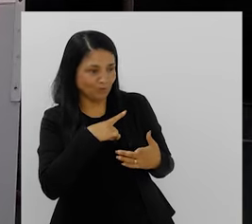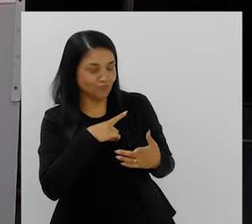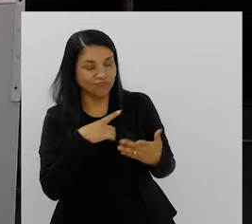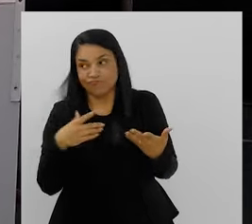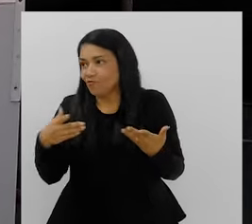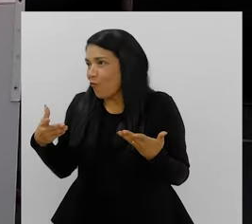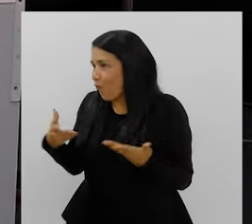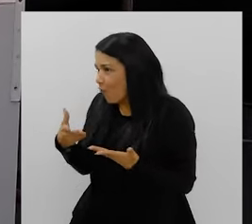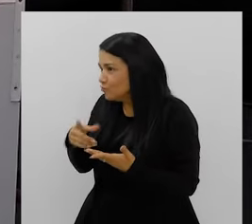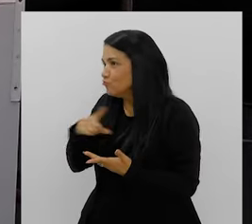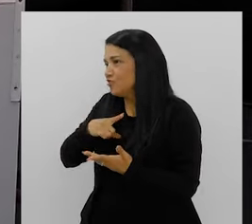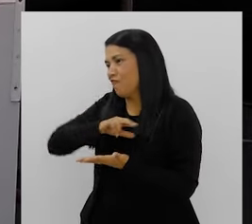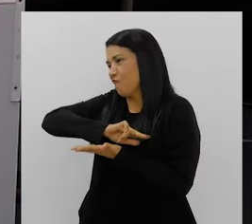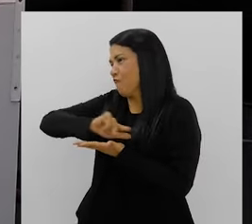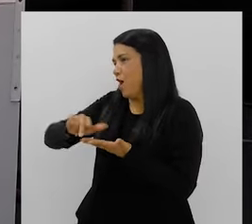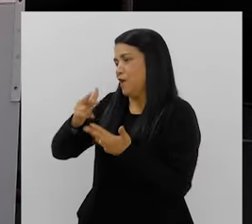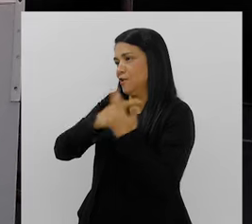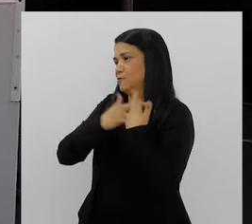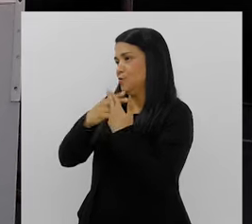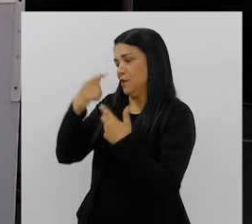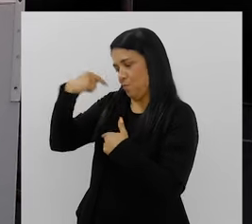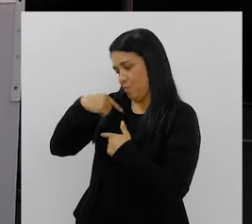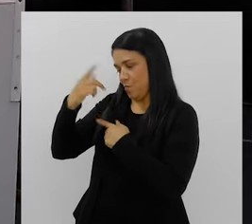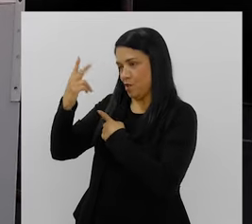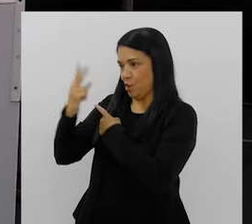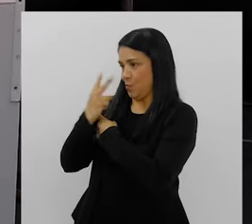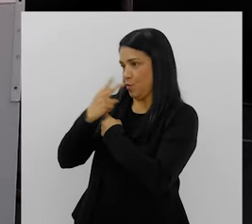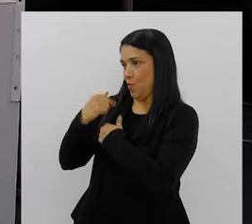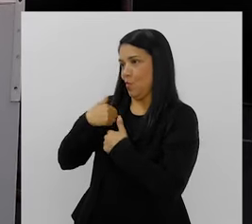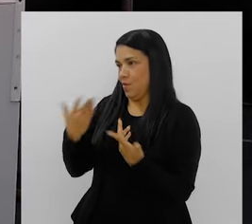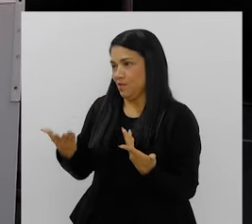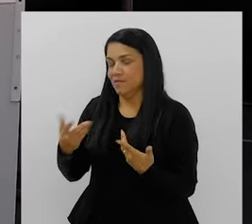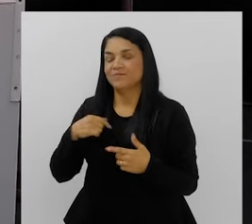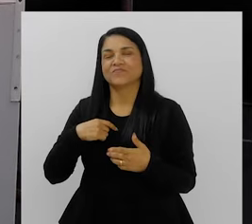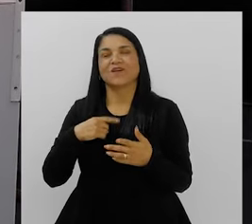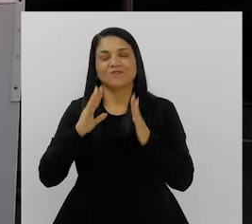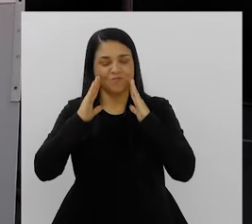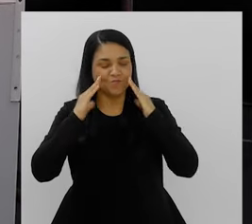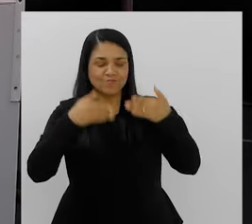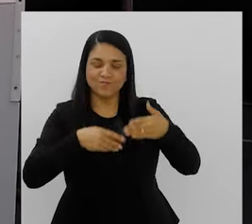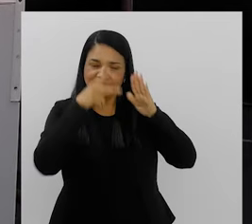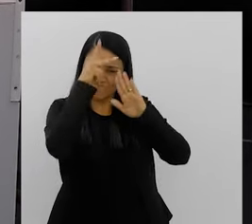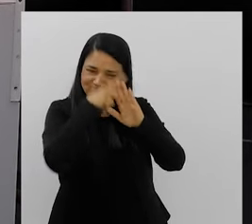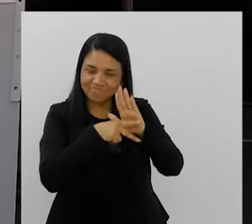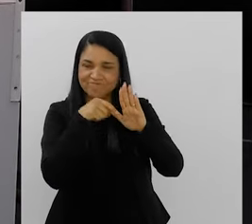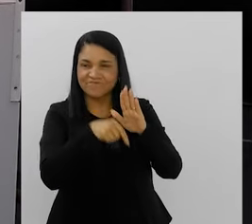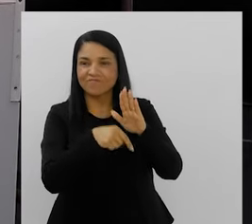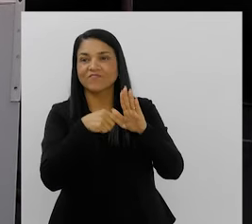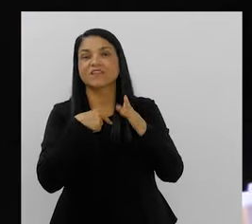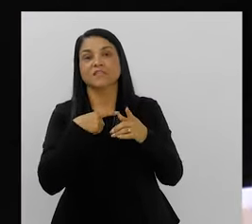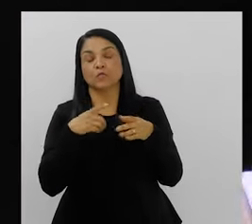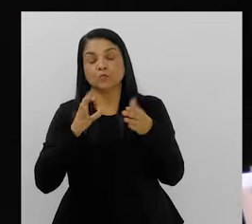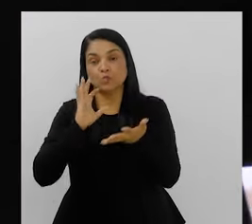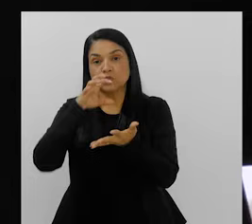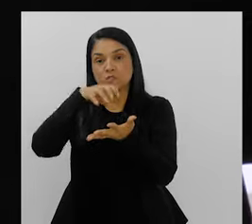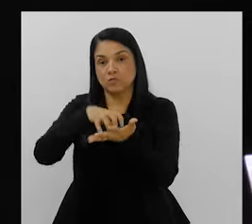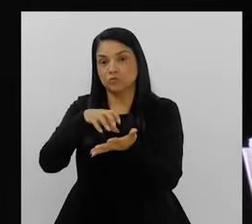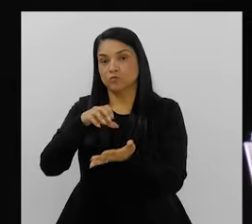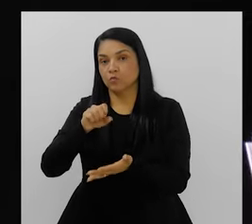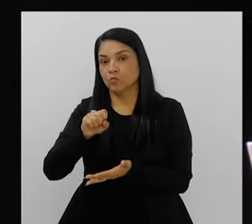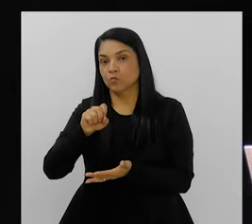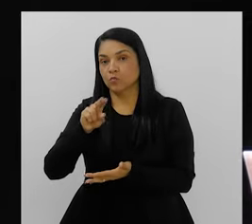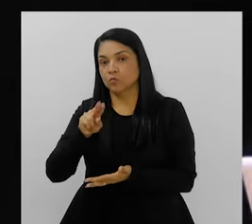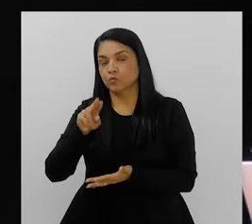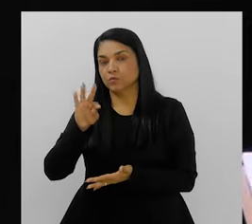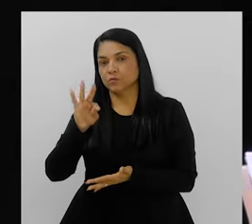E aí, voltando, que eu acabo indo para outros caminhos. Ao projeto, a gente tem oficina de customização,